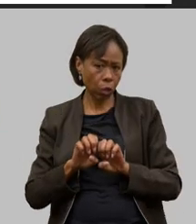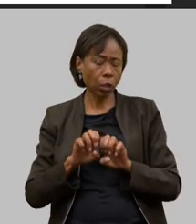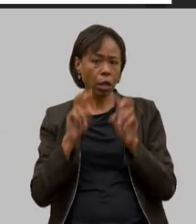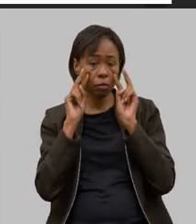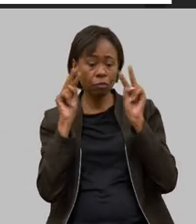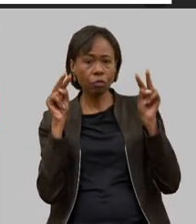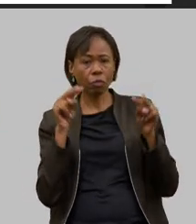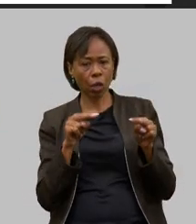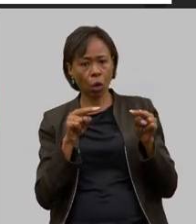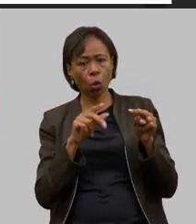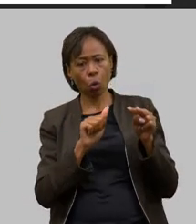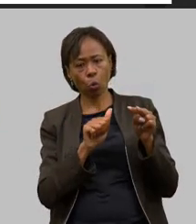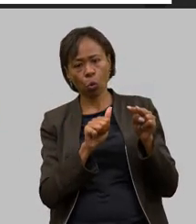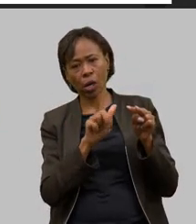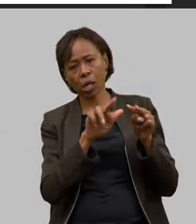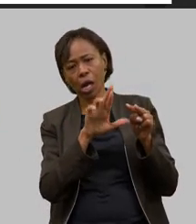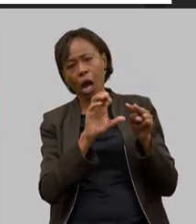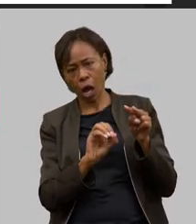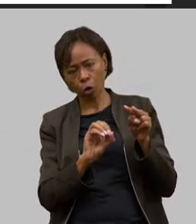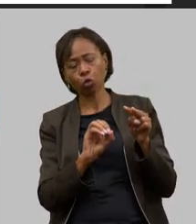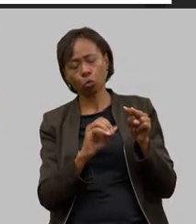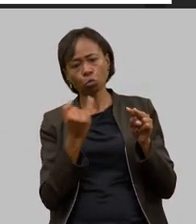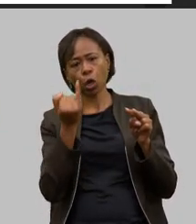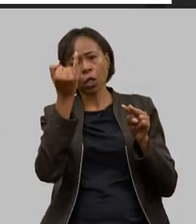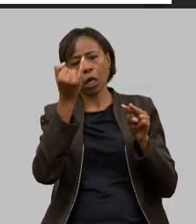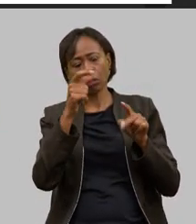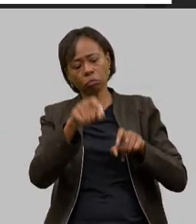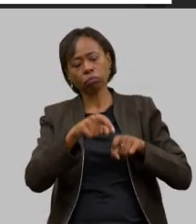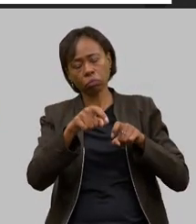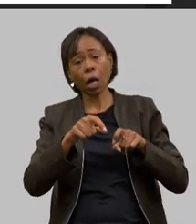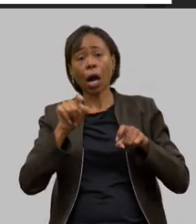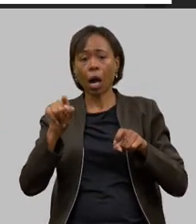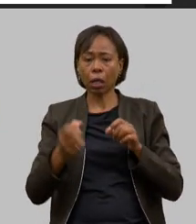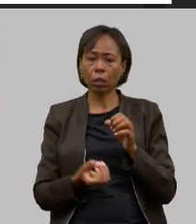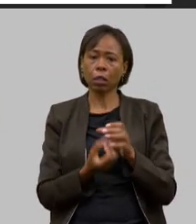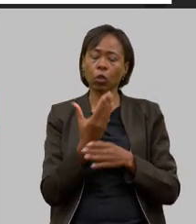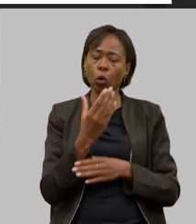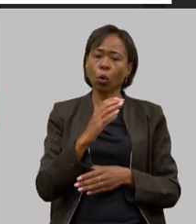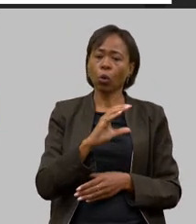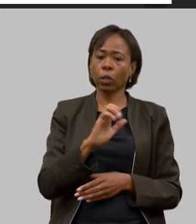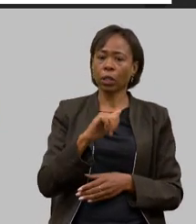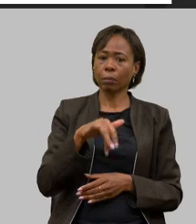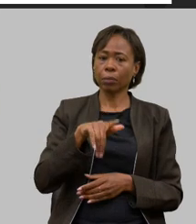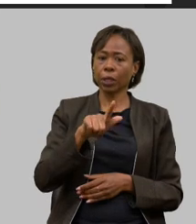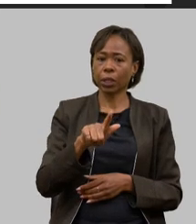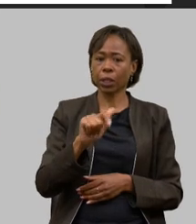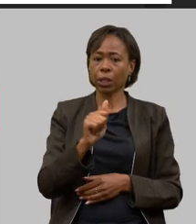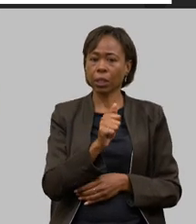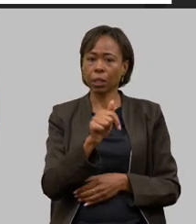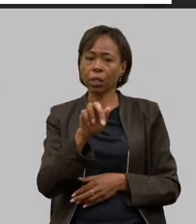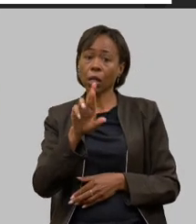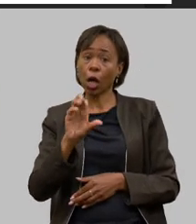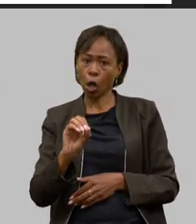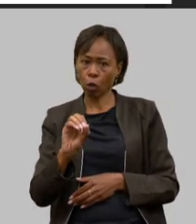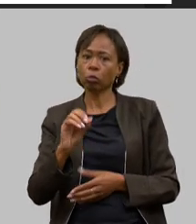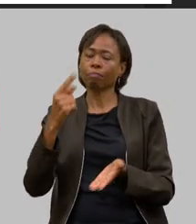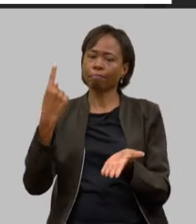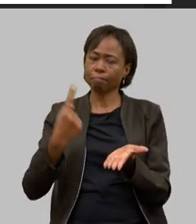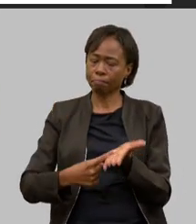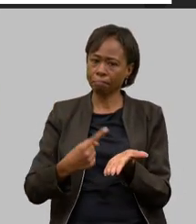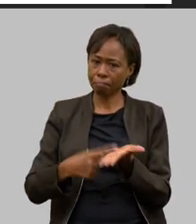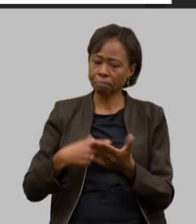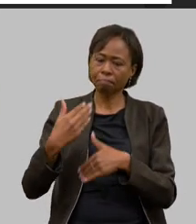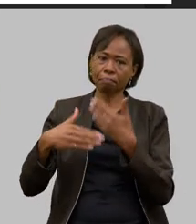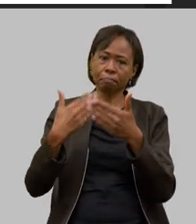lançando aos caras o CEMIG Agro foi uma grande evolução que nós tivemos com a CEMIG nas tratativas eu quero agradecer aqui realmente o